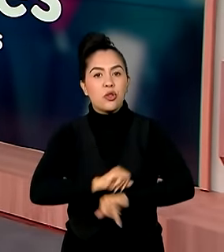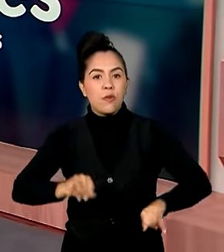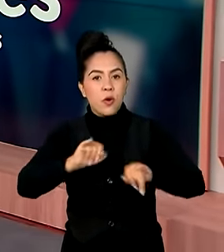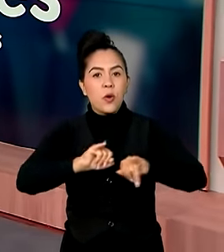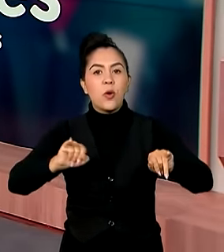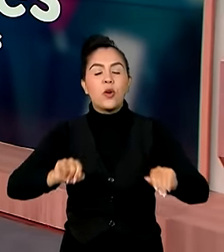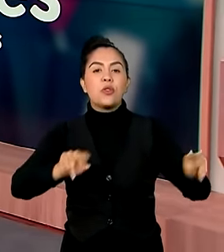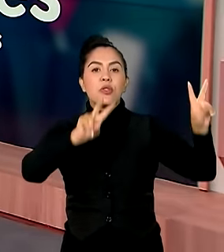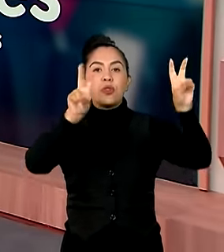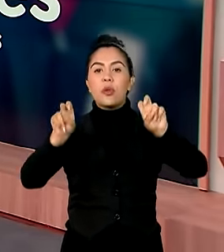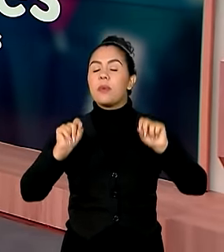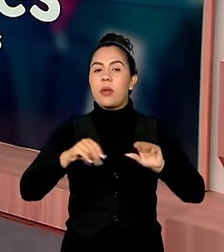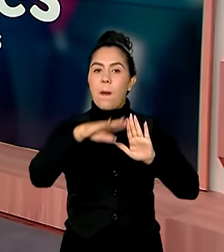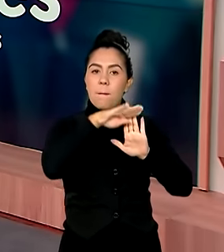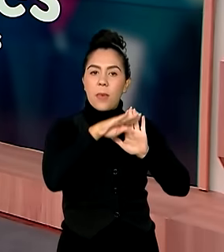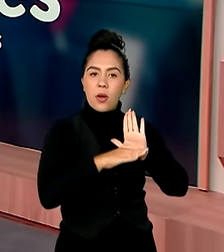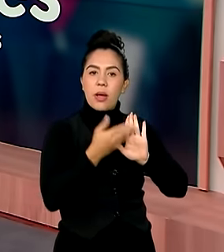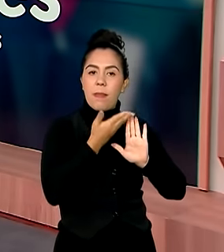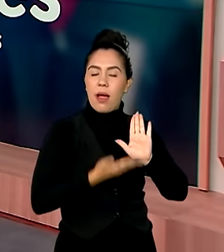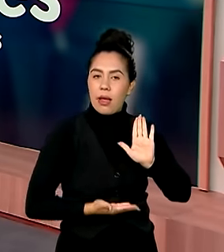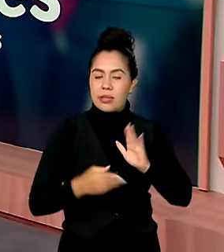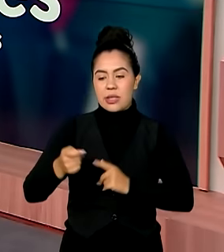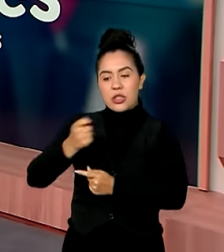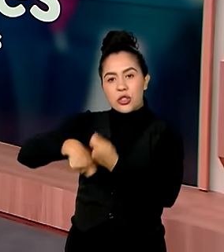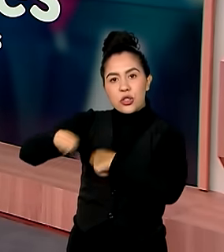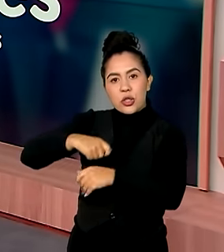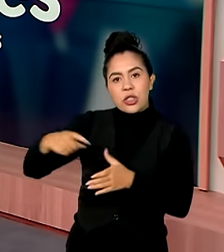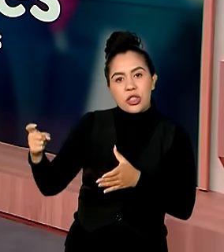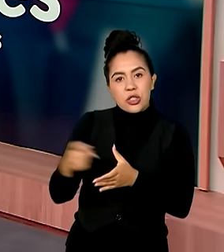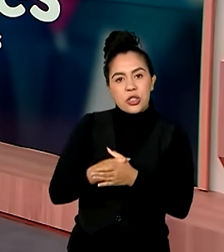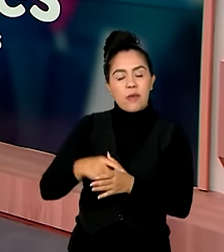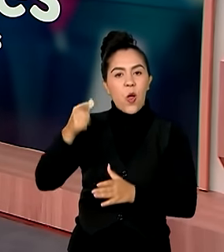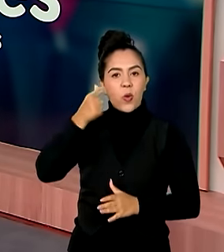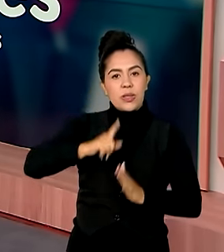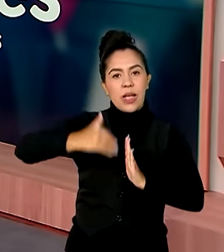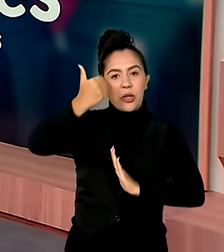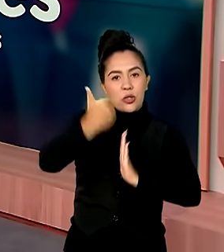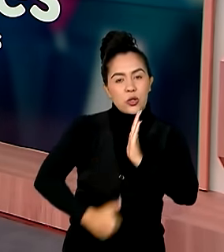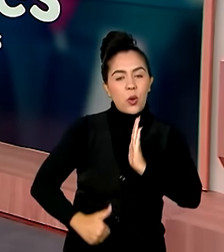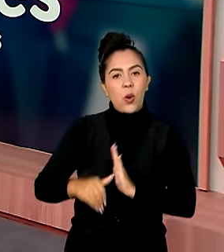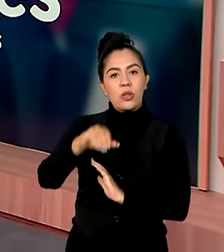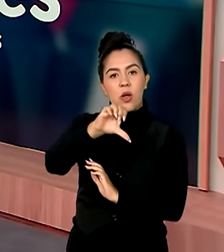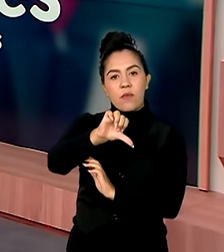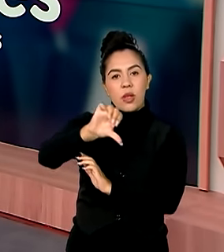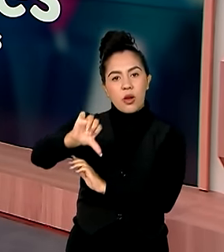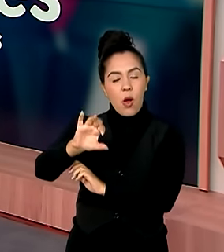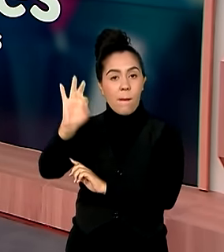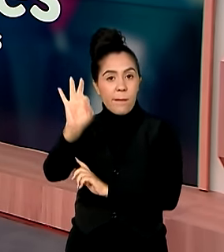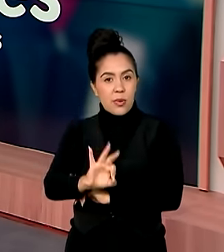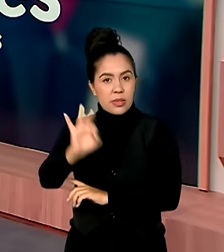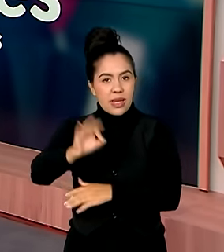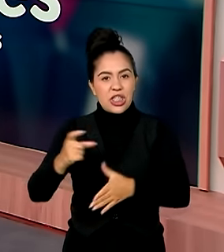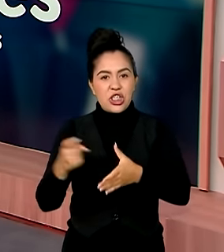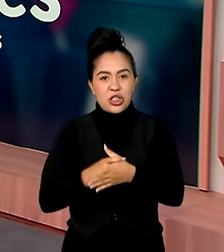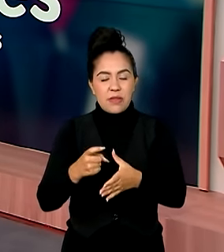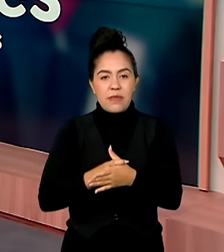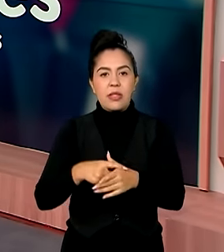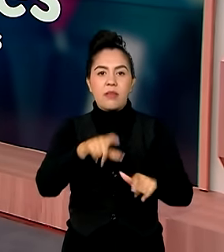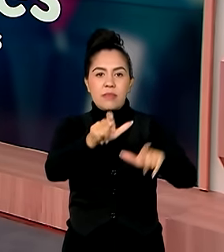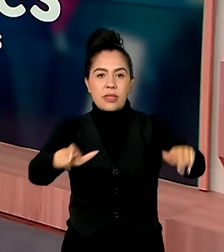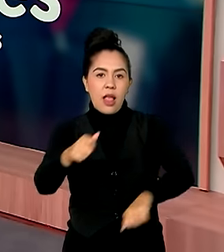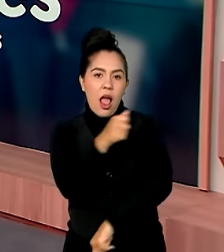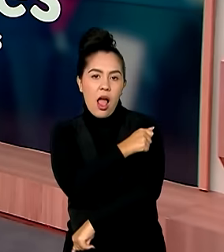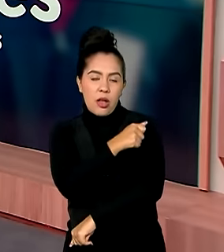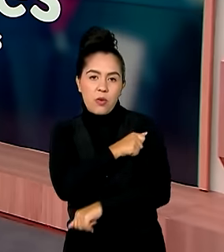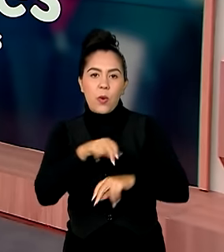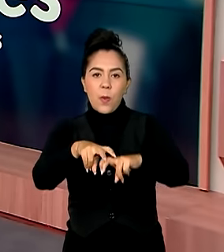Desenrola Fies, programa que garante descontos de até 99% nas dívidas de estudantes com o